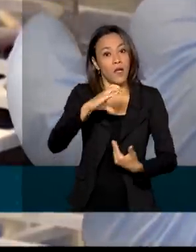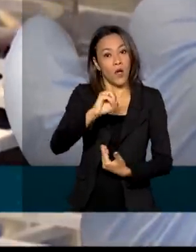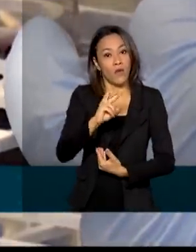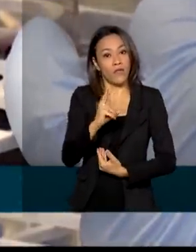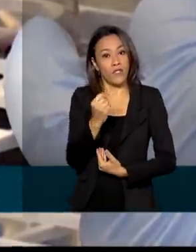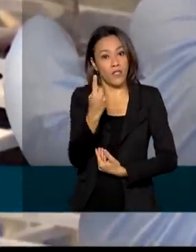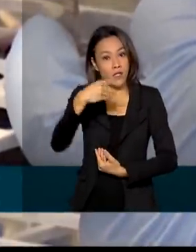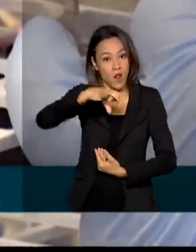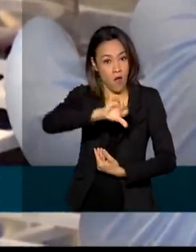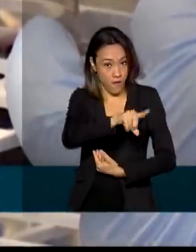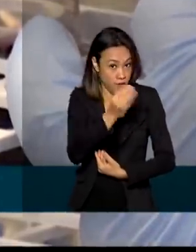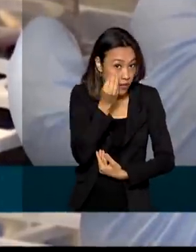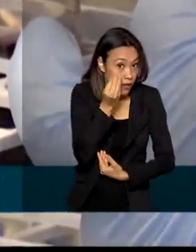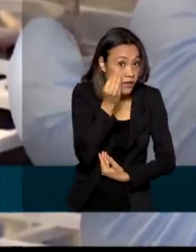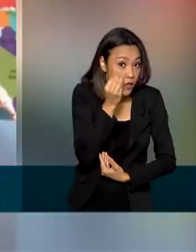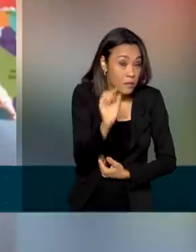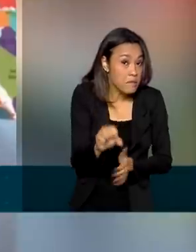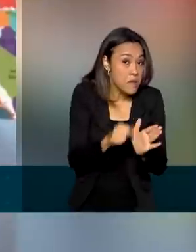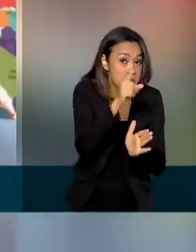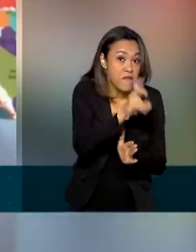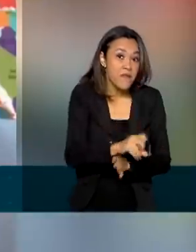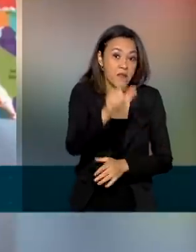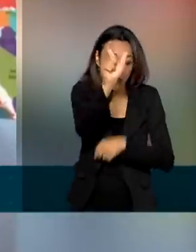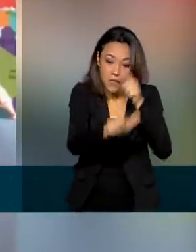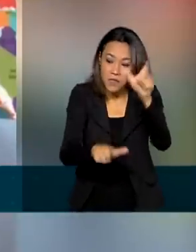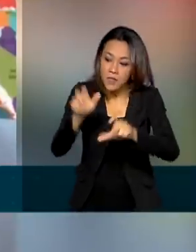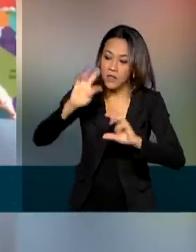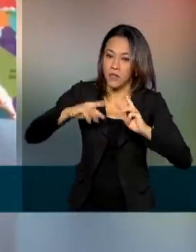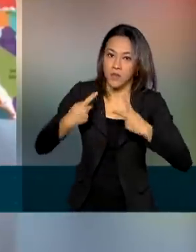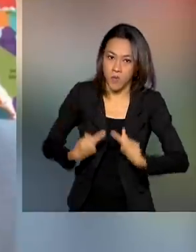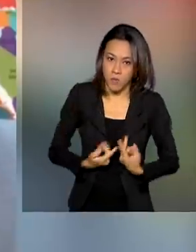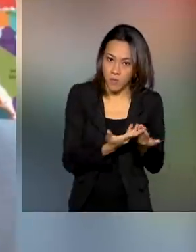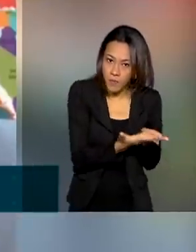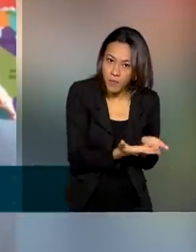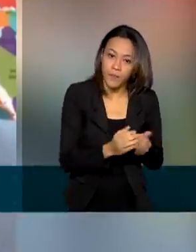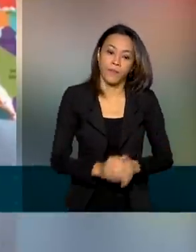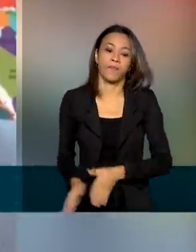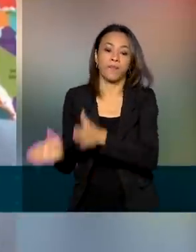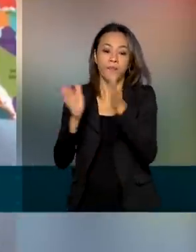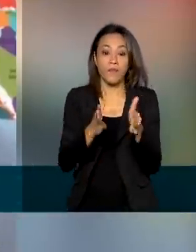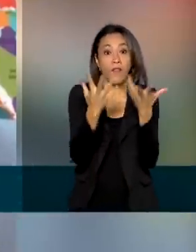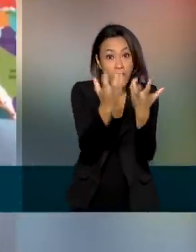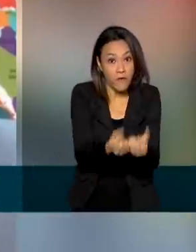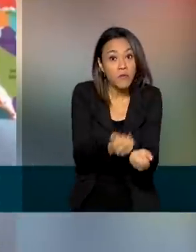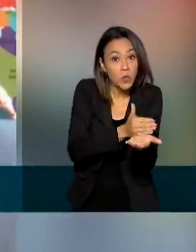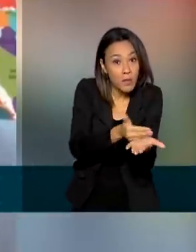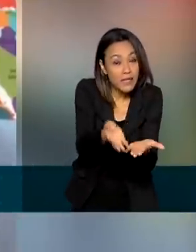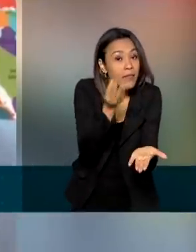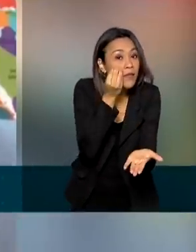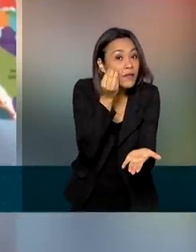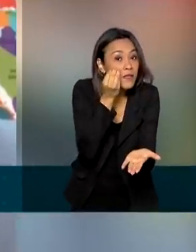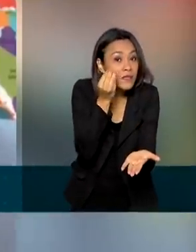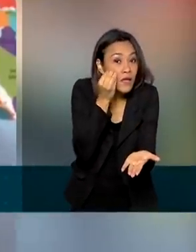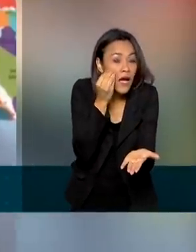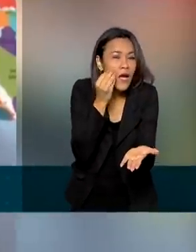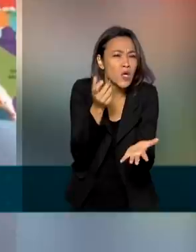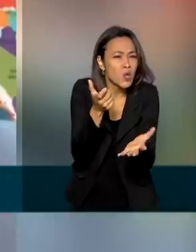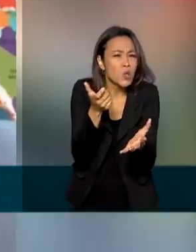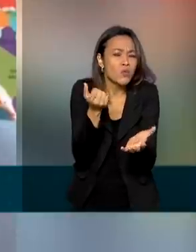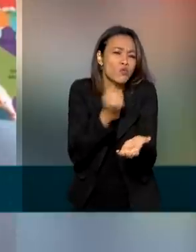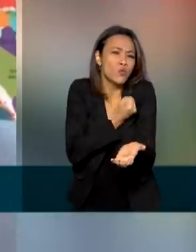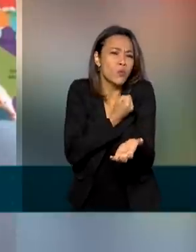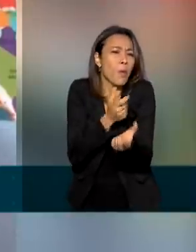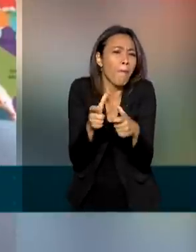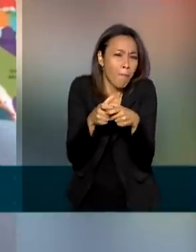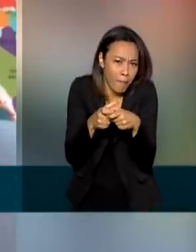soro será testado em humanos. Nós vamos começar rapidamente a testar esse soro em um pequeno número de pacientes